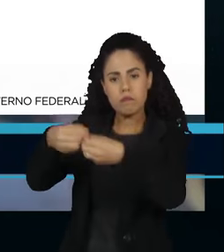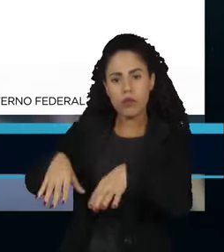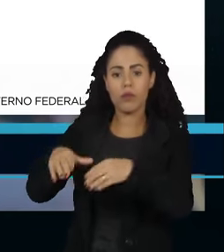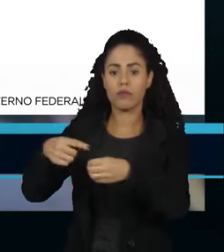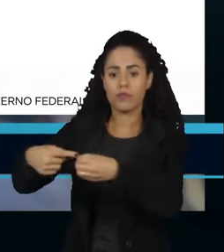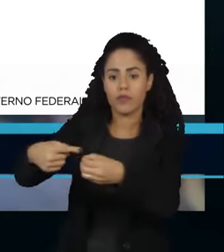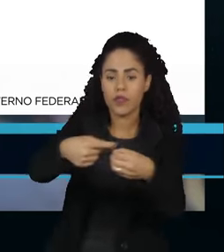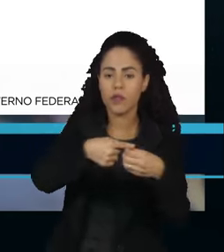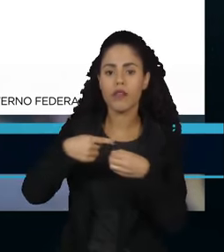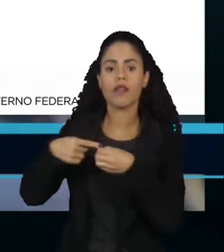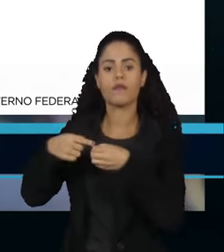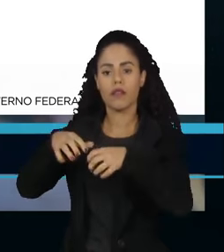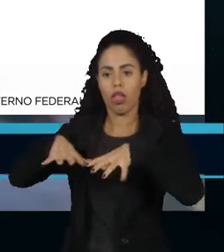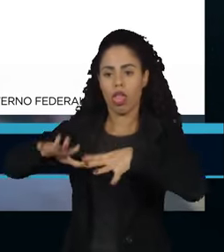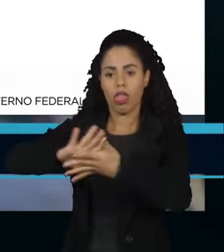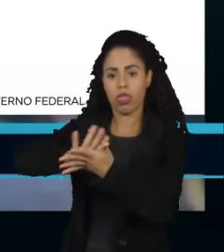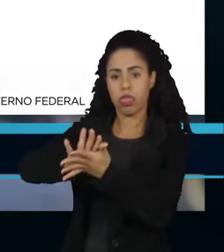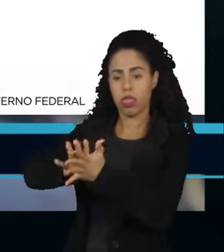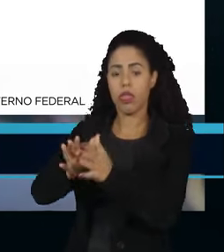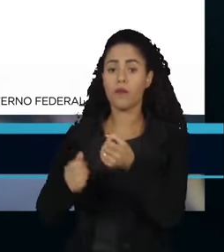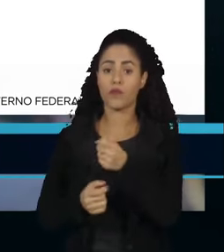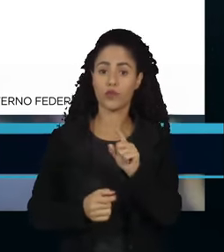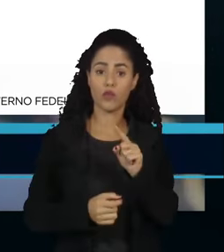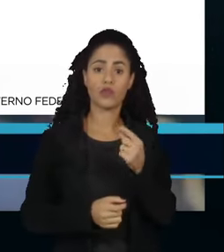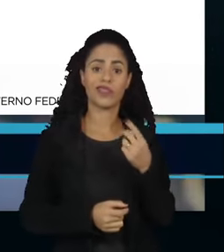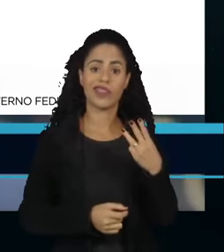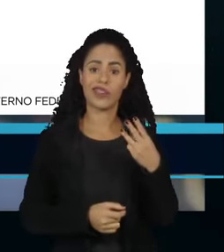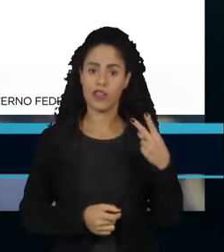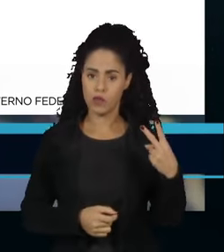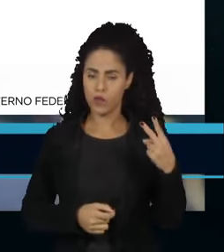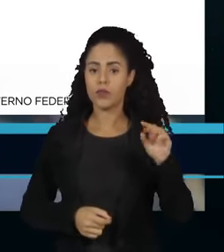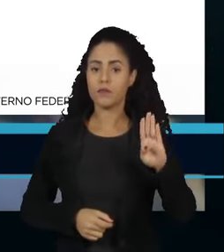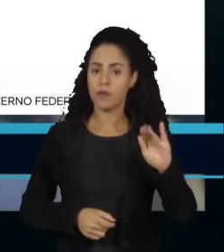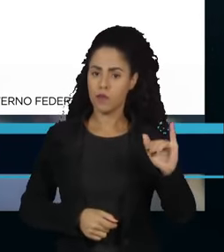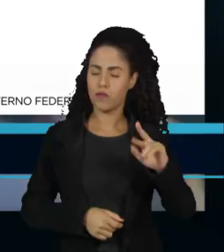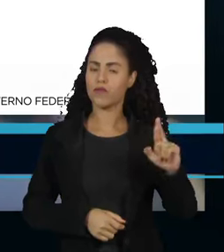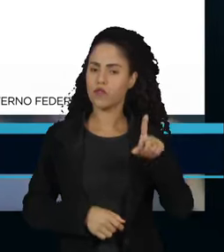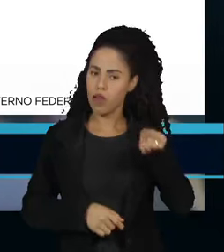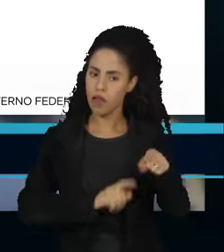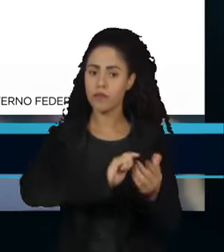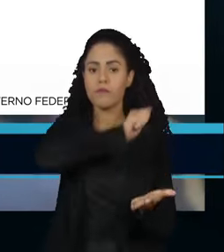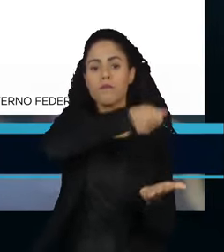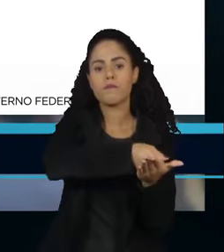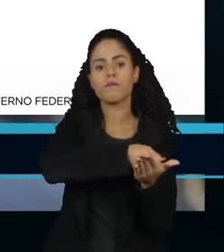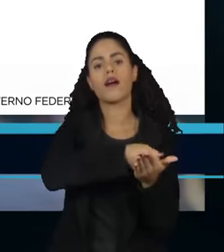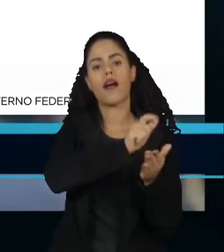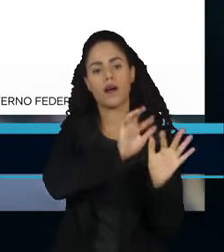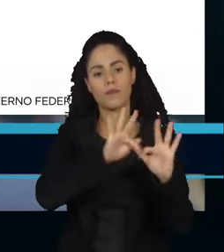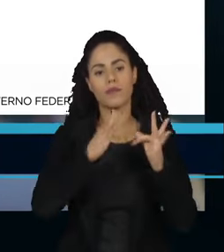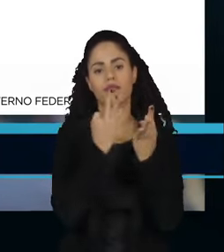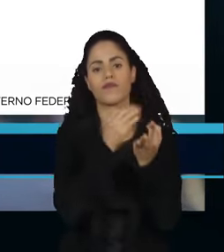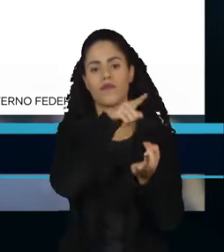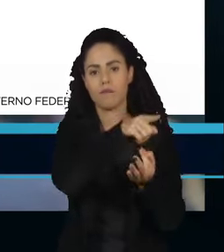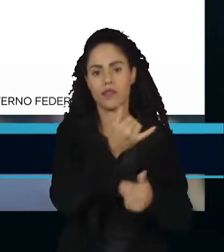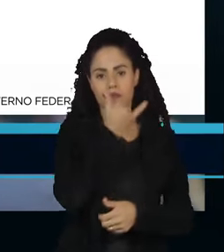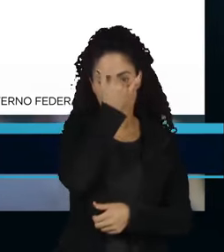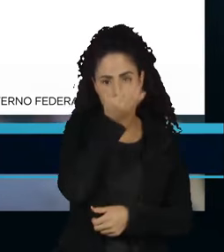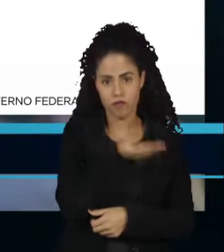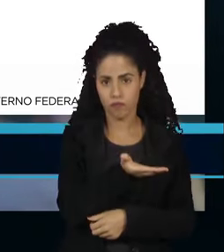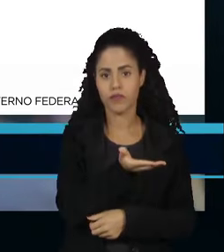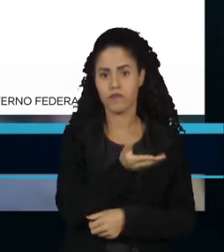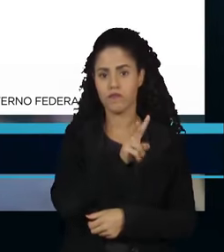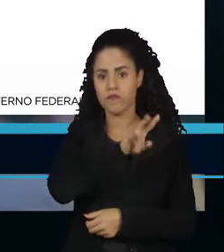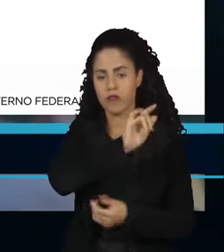municípios atingidos. Os outros 32 bilhões de reais serão pagos como indenização às vítimas.